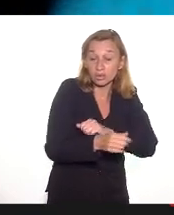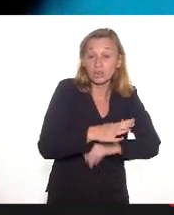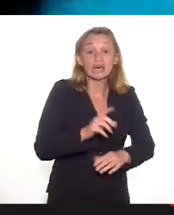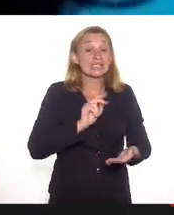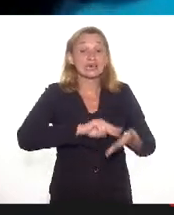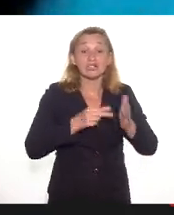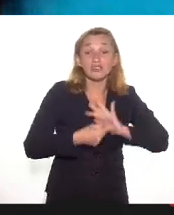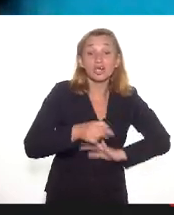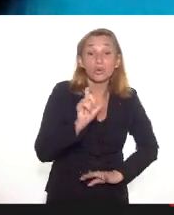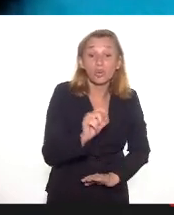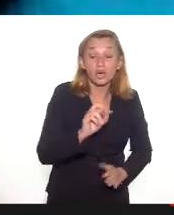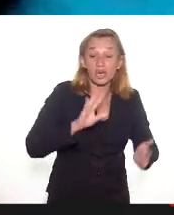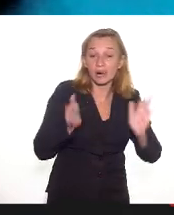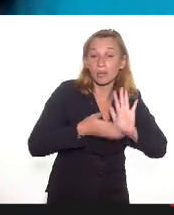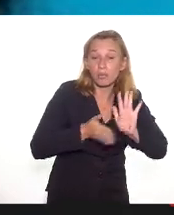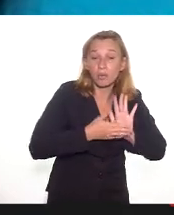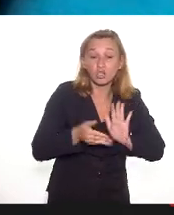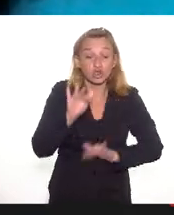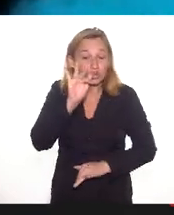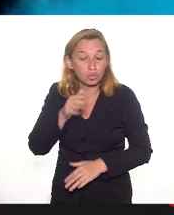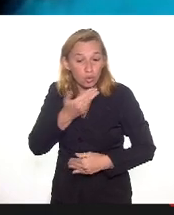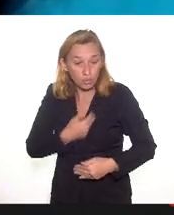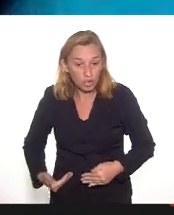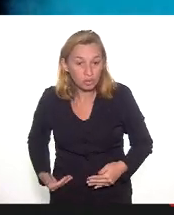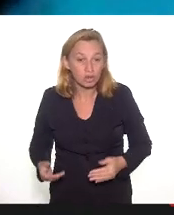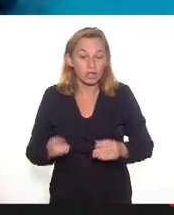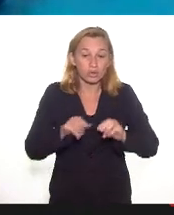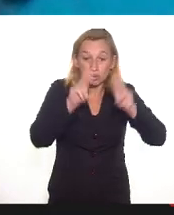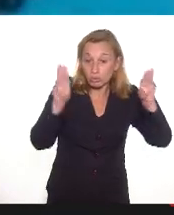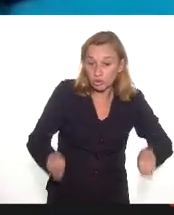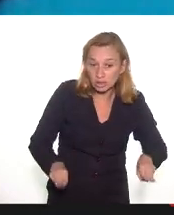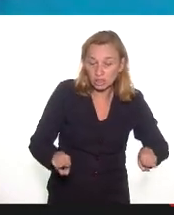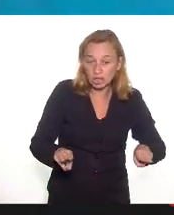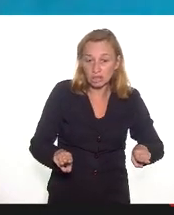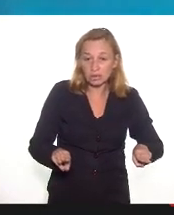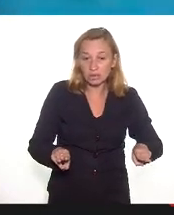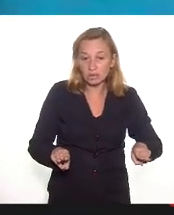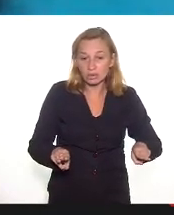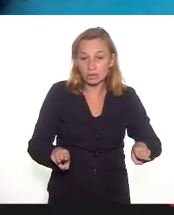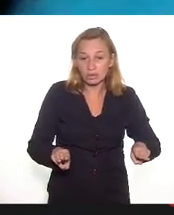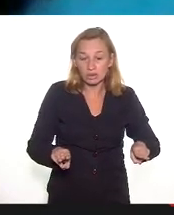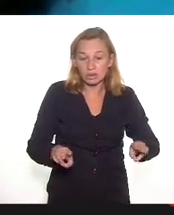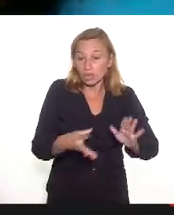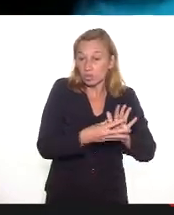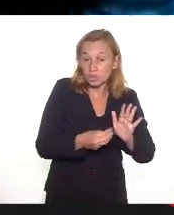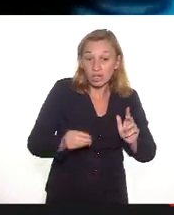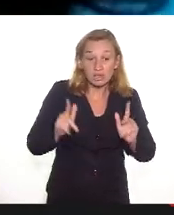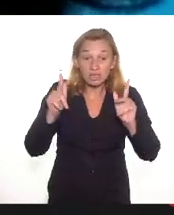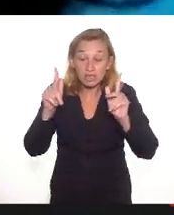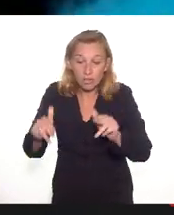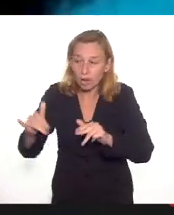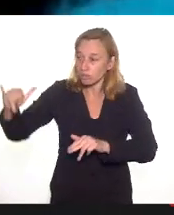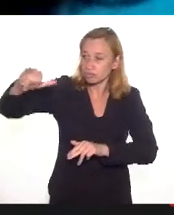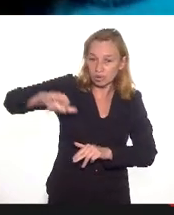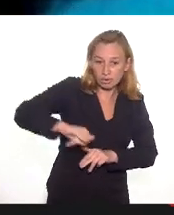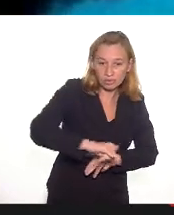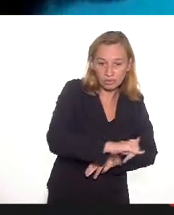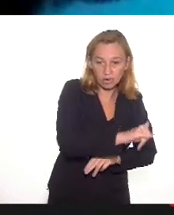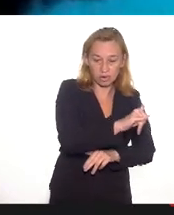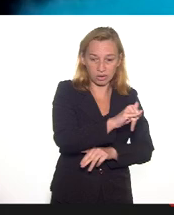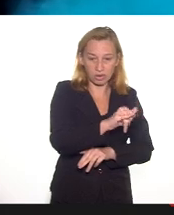Significa que a proposta desse governo é que os museus passem a ser geridos no mesmo modelo dos aeroportos, com